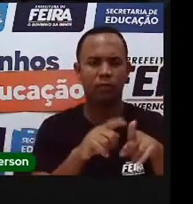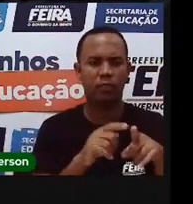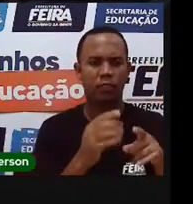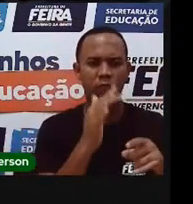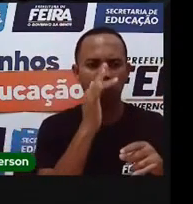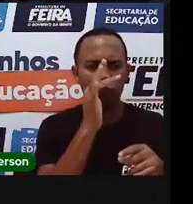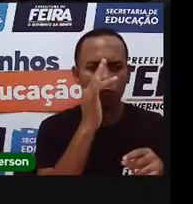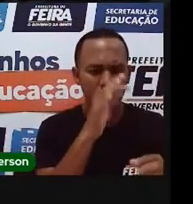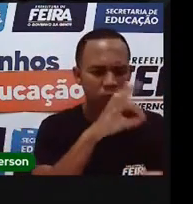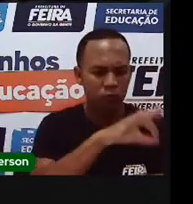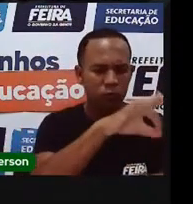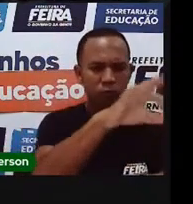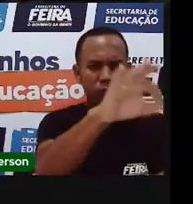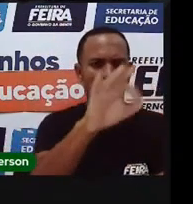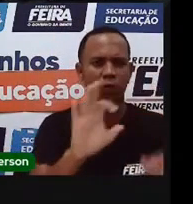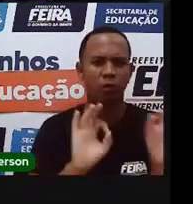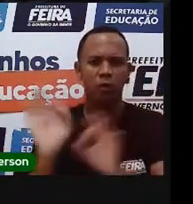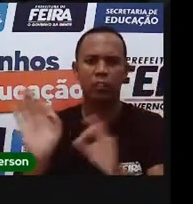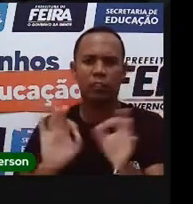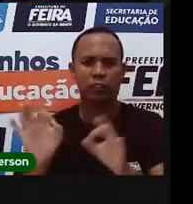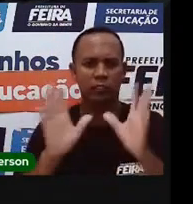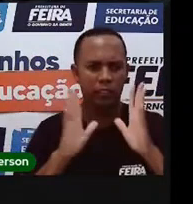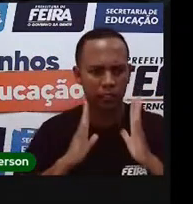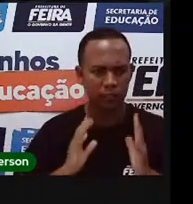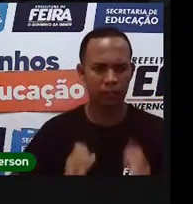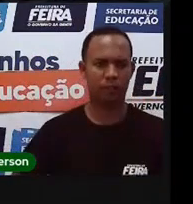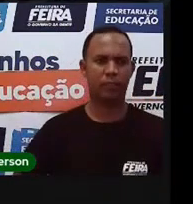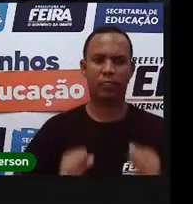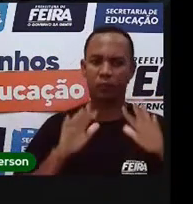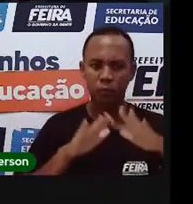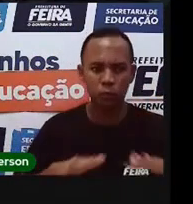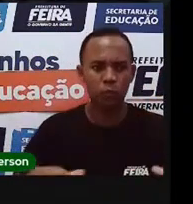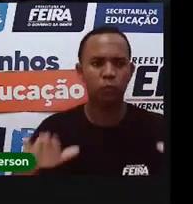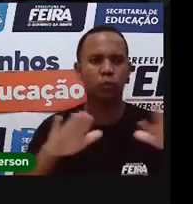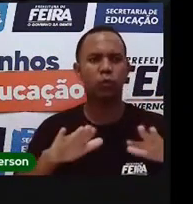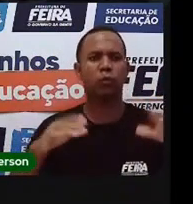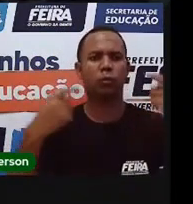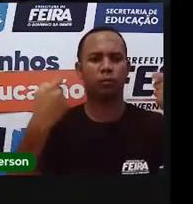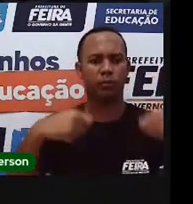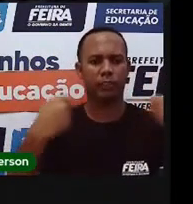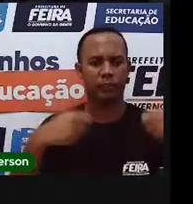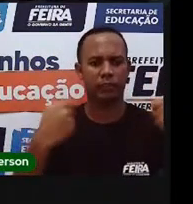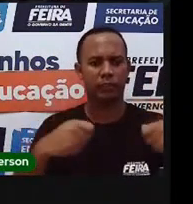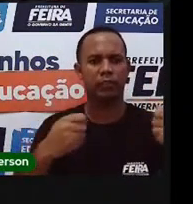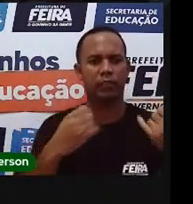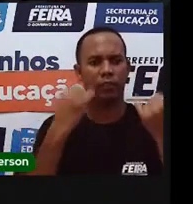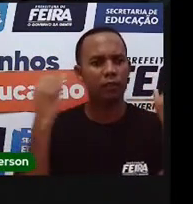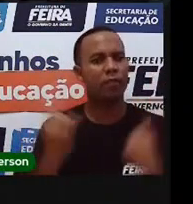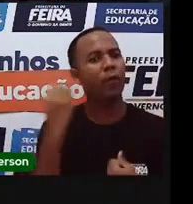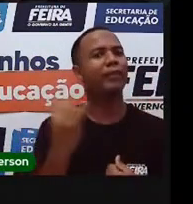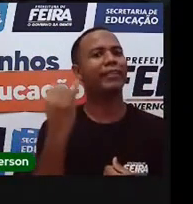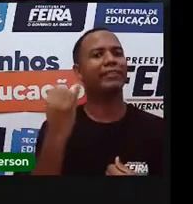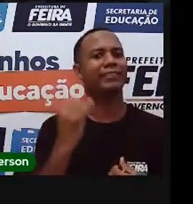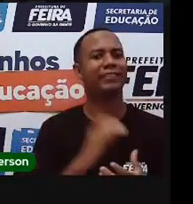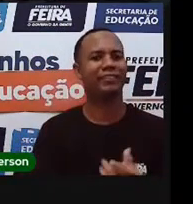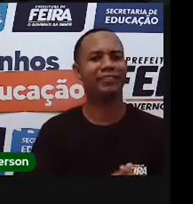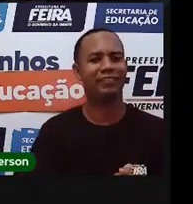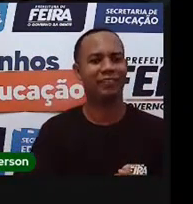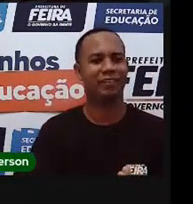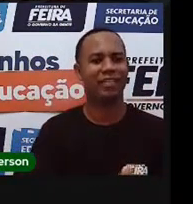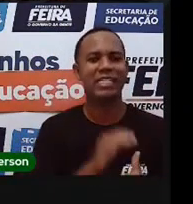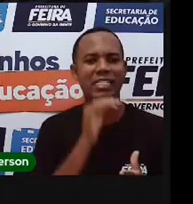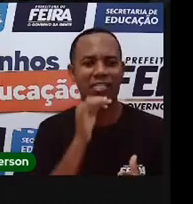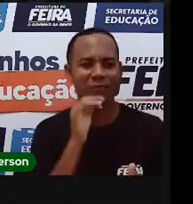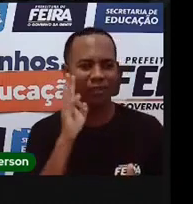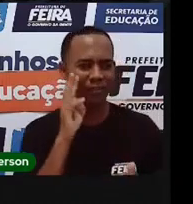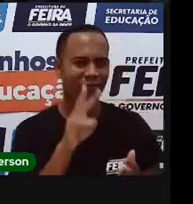-a bonita e organizada. Quem nunca viu, né? O pessoal da limpeza da cidade lá, pintando